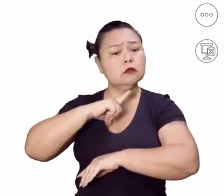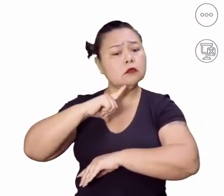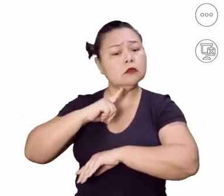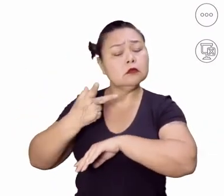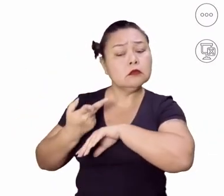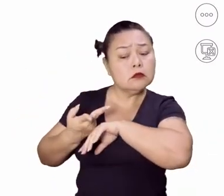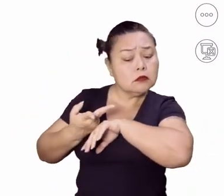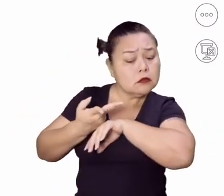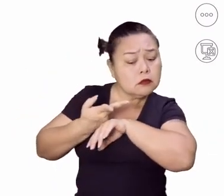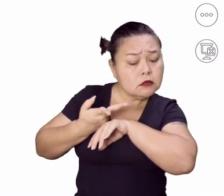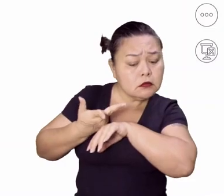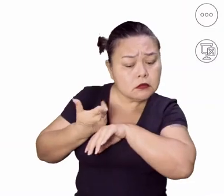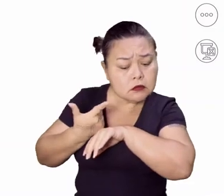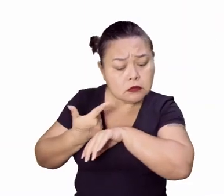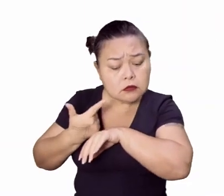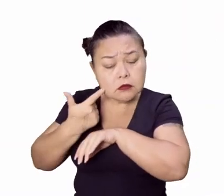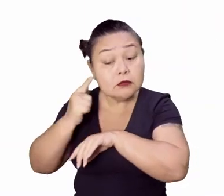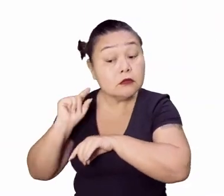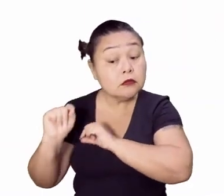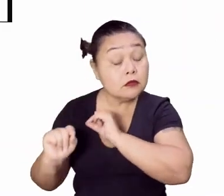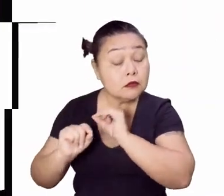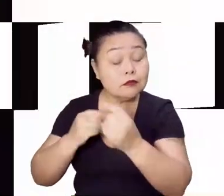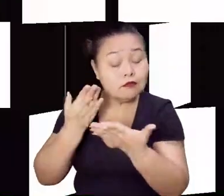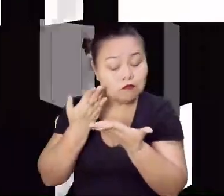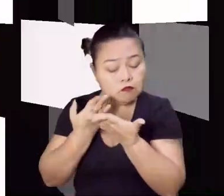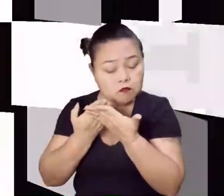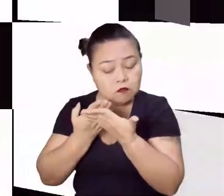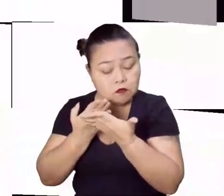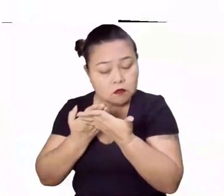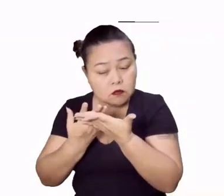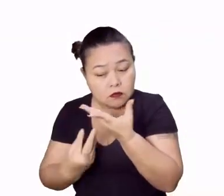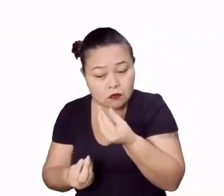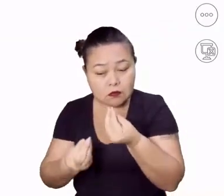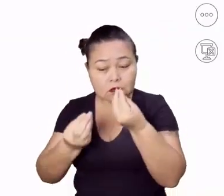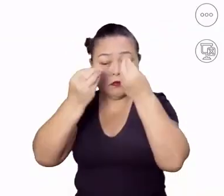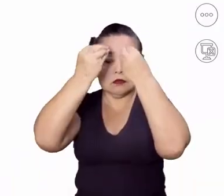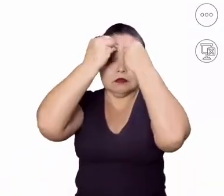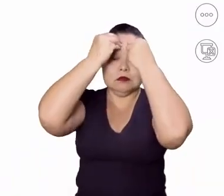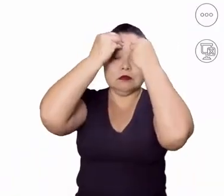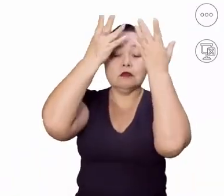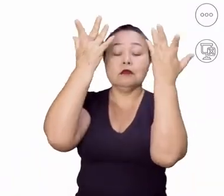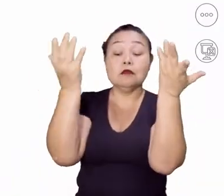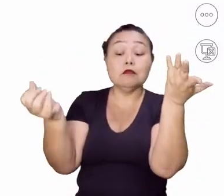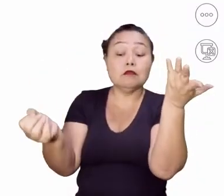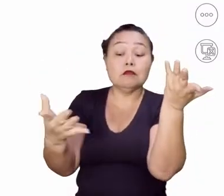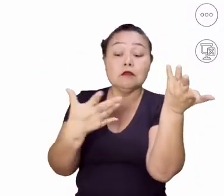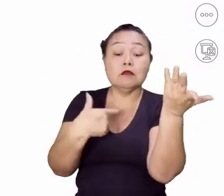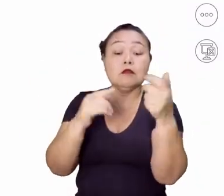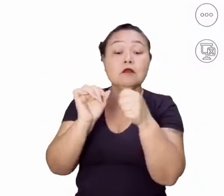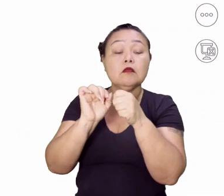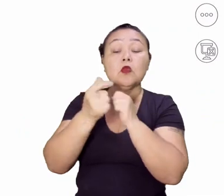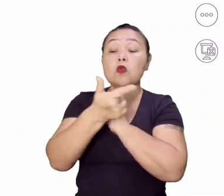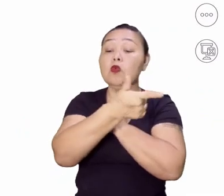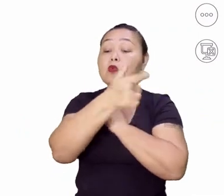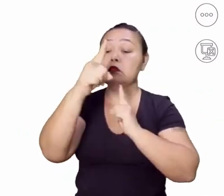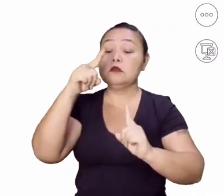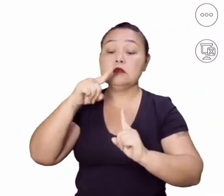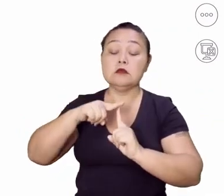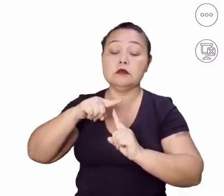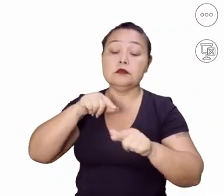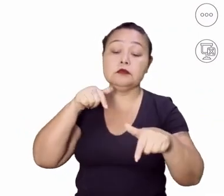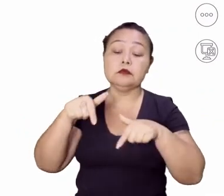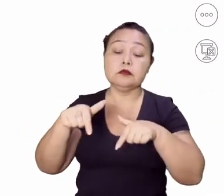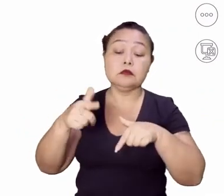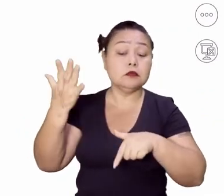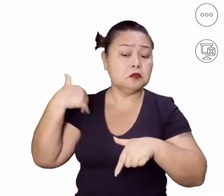procurar sempre estar se atualizando, né? Isso também se vale para vários outros tipos de trabalho que antes nem